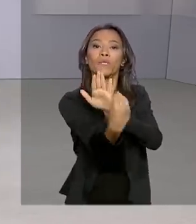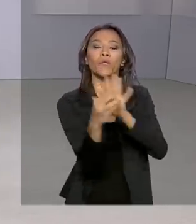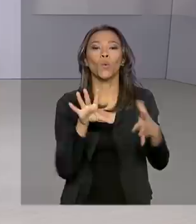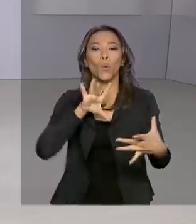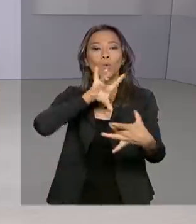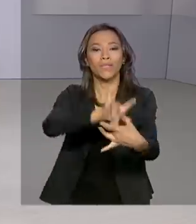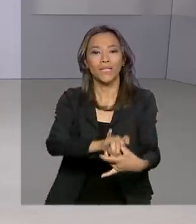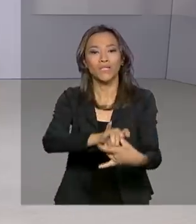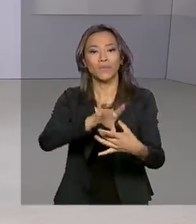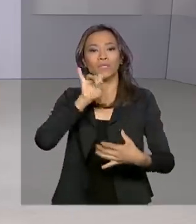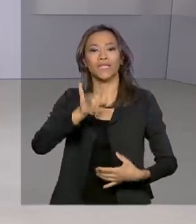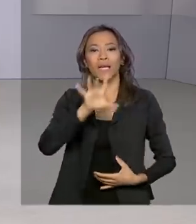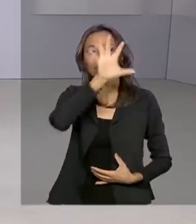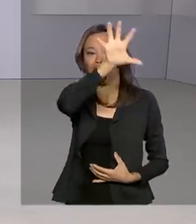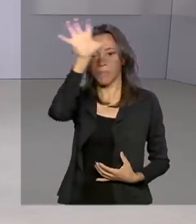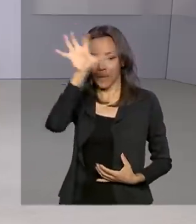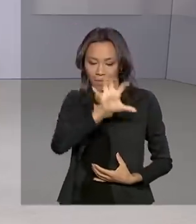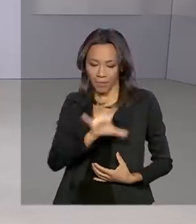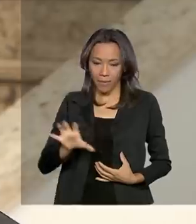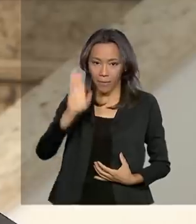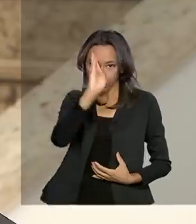de cada região do país.